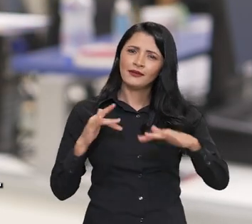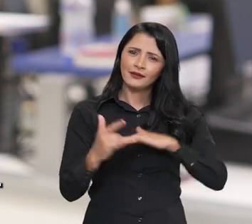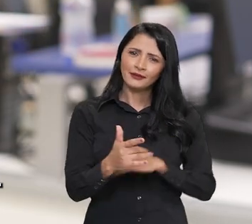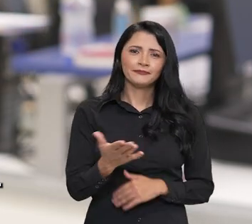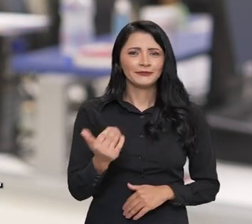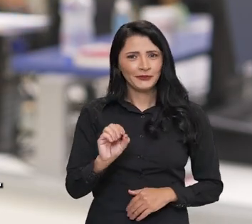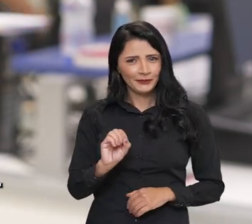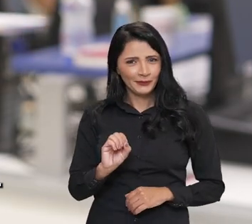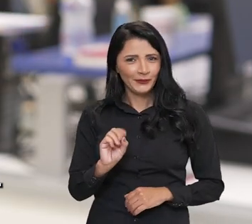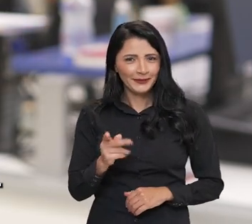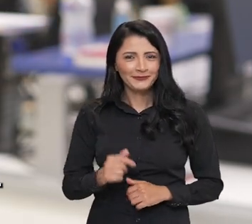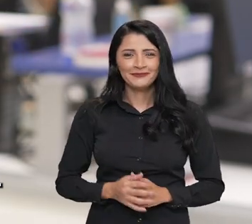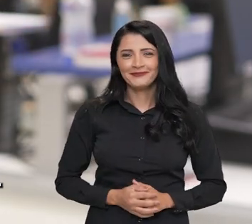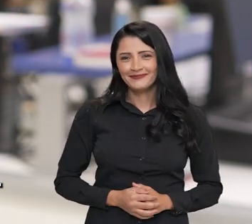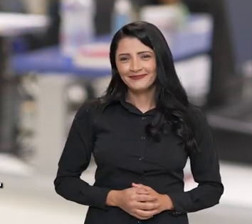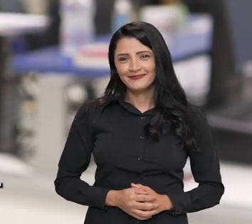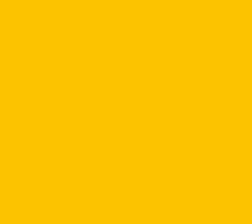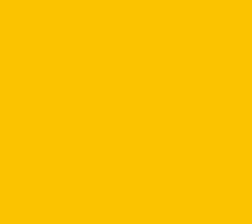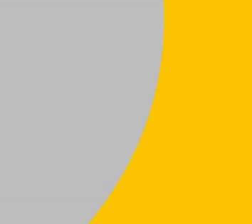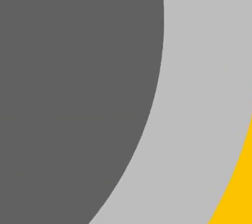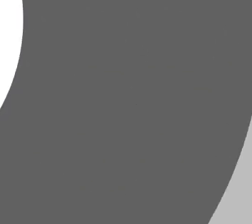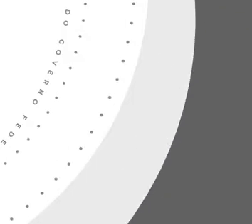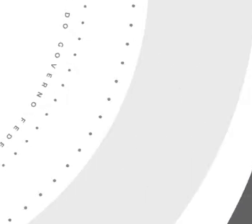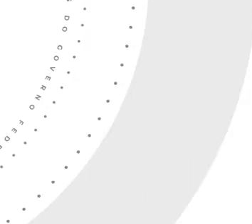e sigam com a gente nas redes sociais.